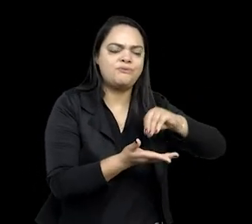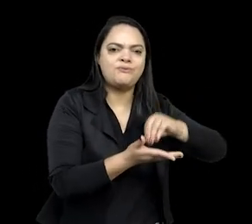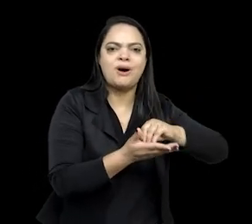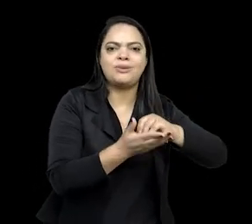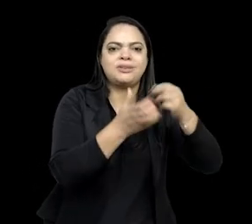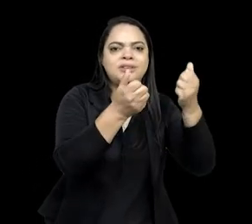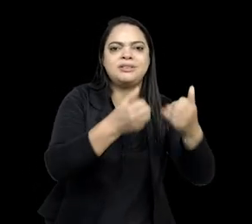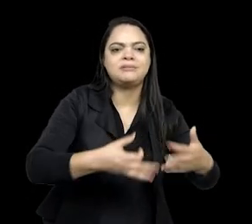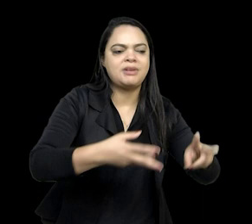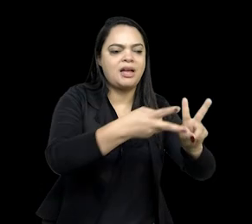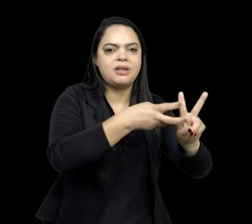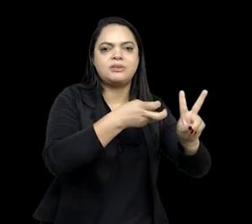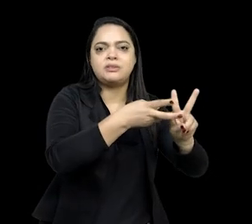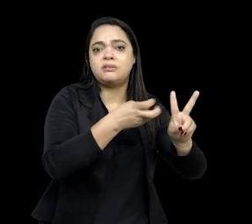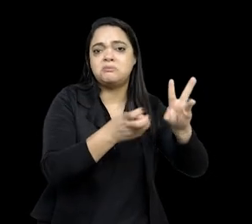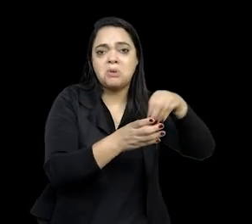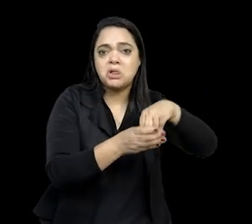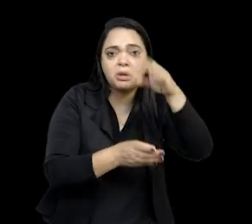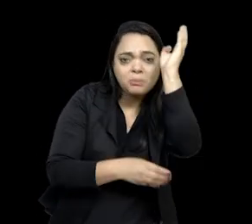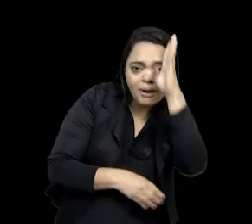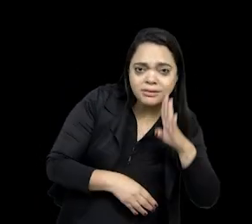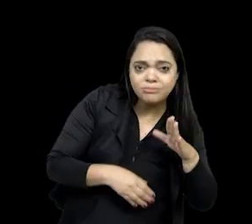né, no território que hoje a chama de Brasil.